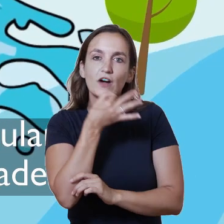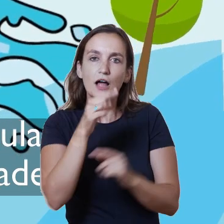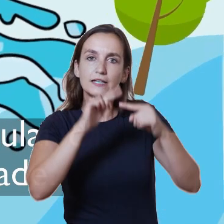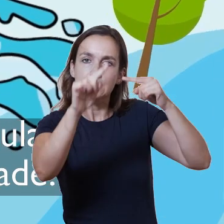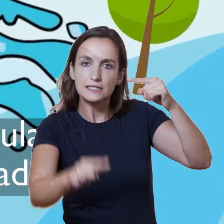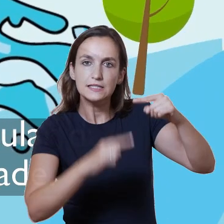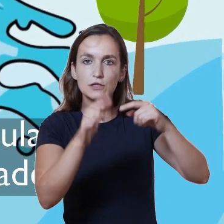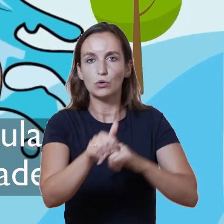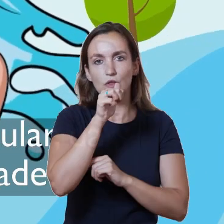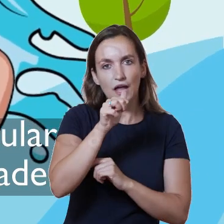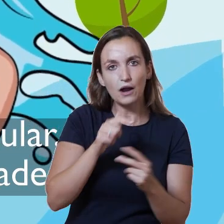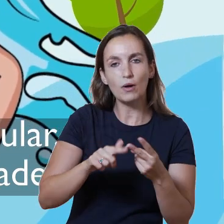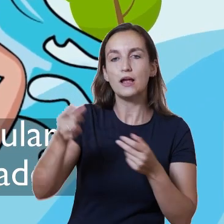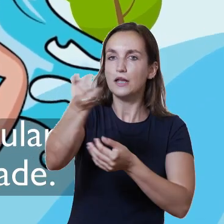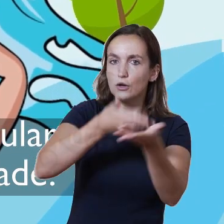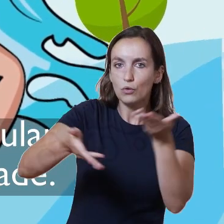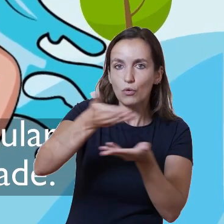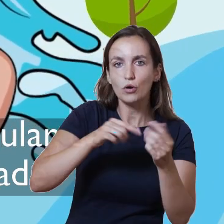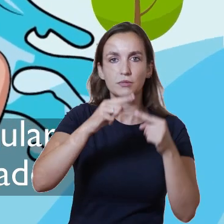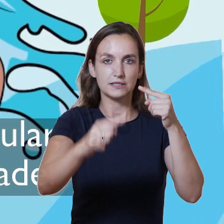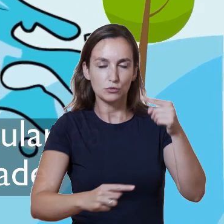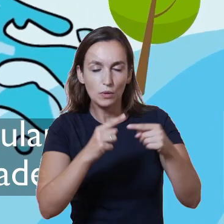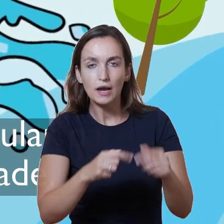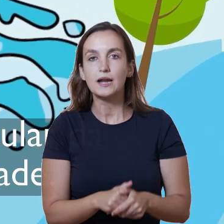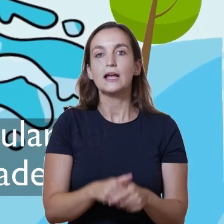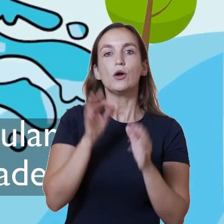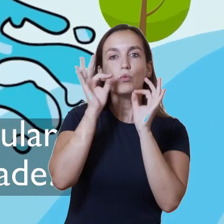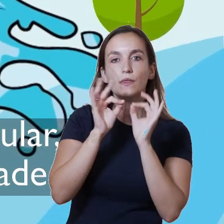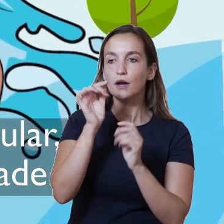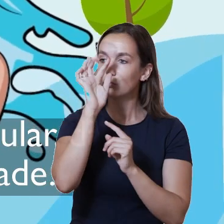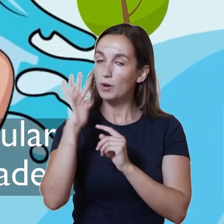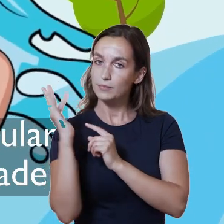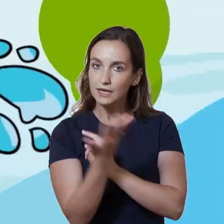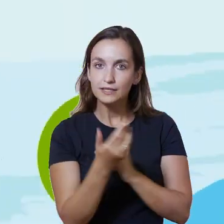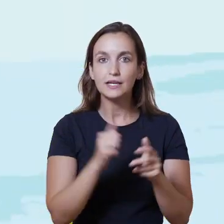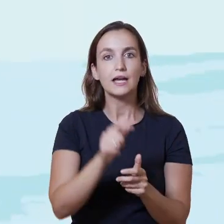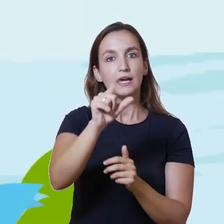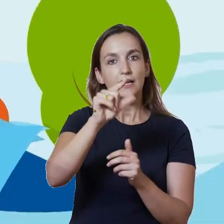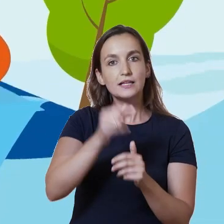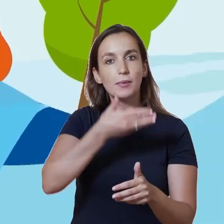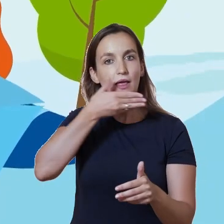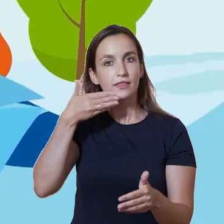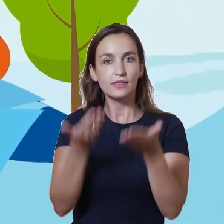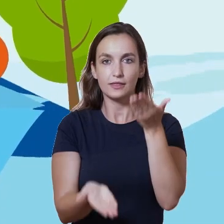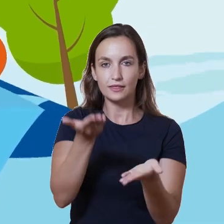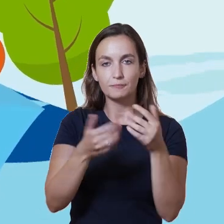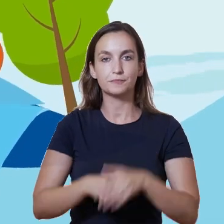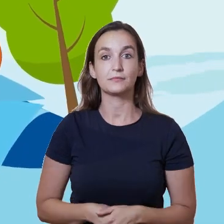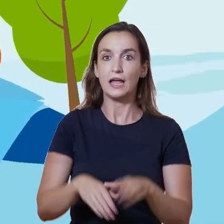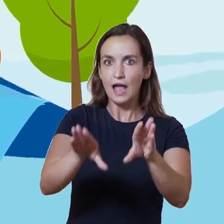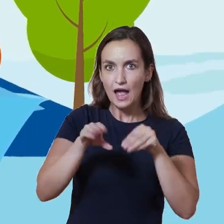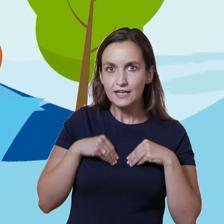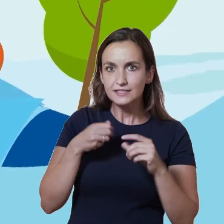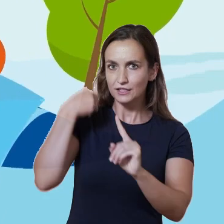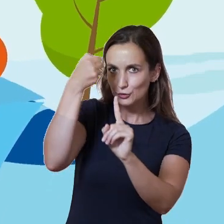economia circular, da prevenção do ambiente e até sobre sustentabilidade. Aceitam o desafio? Juntos